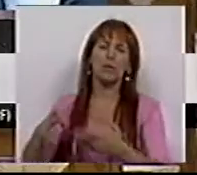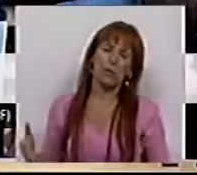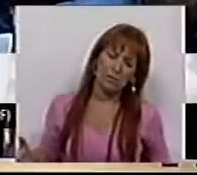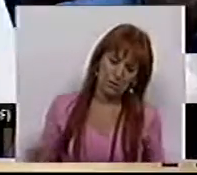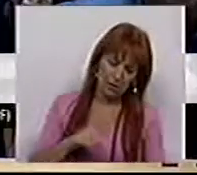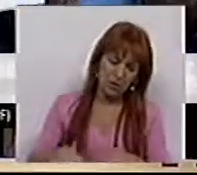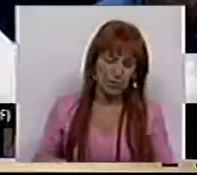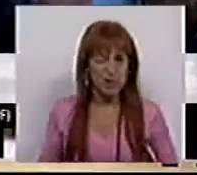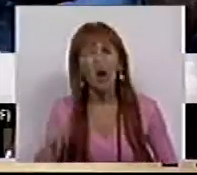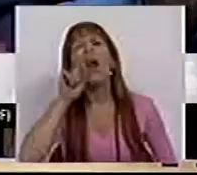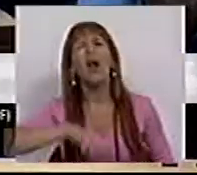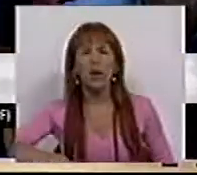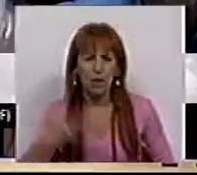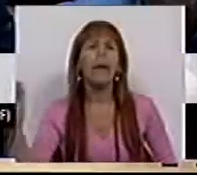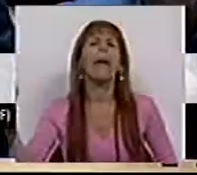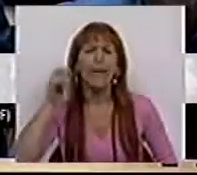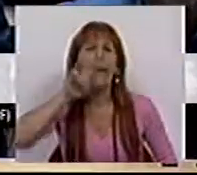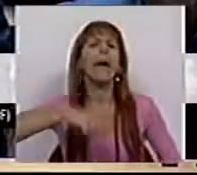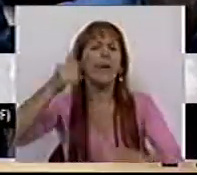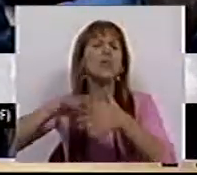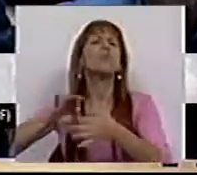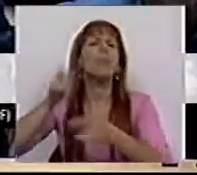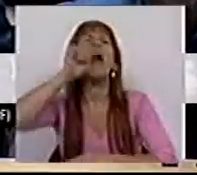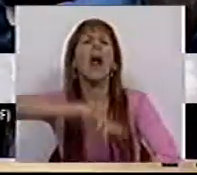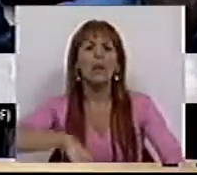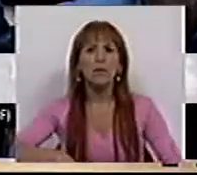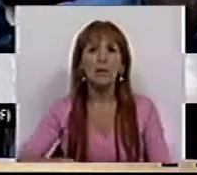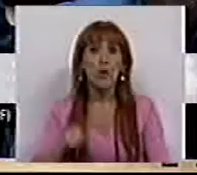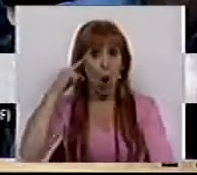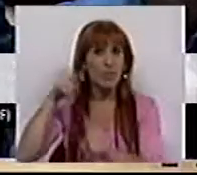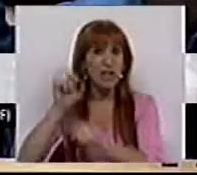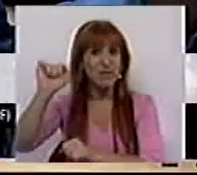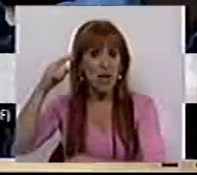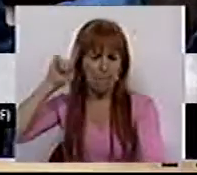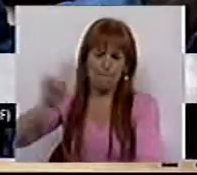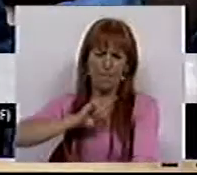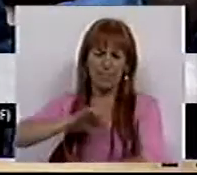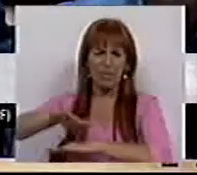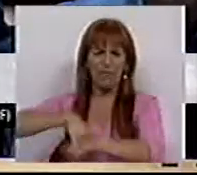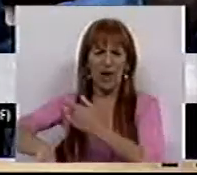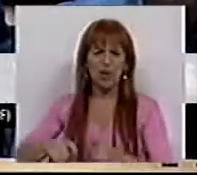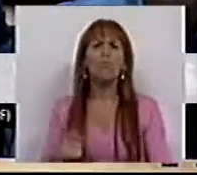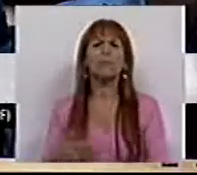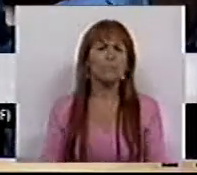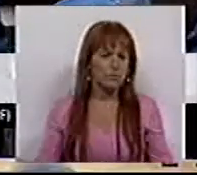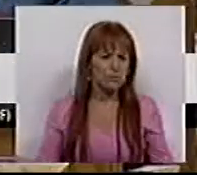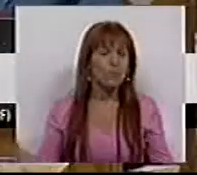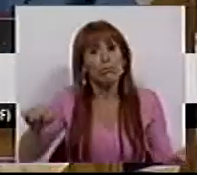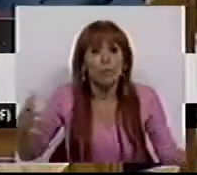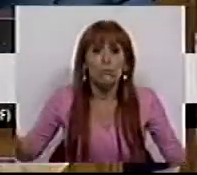Oh, Sr. Deputado, quem serão eles? Quem serão os concorrentes sólidos? O vosso objetivo é privatizar, porque sim.